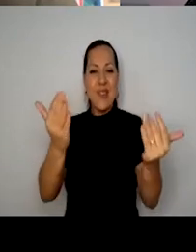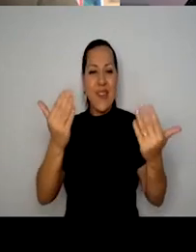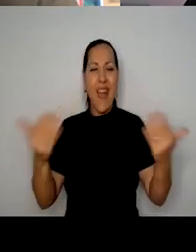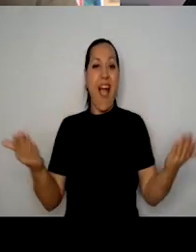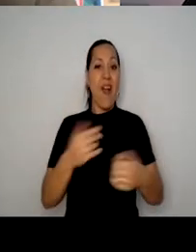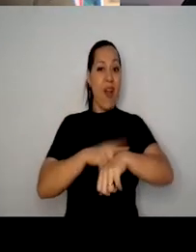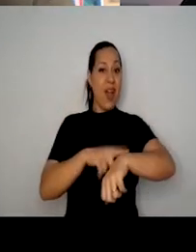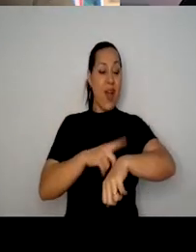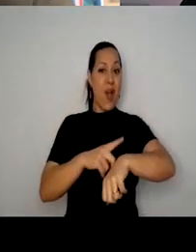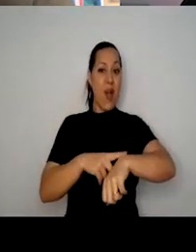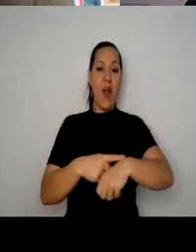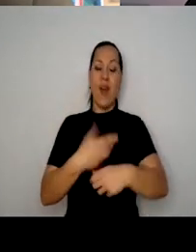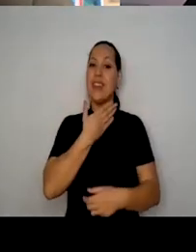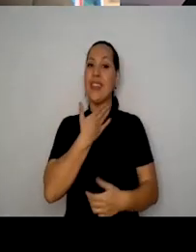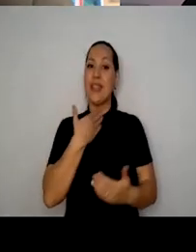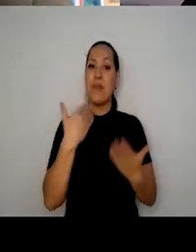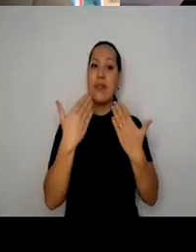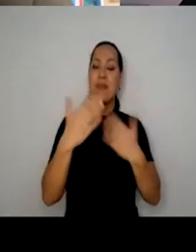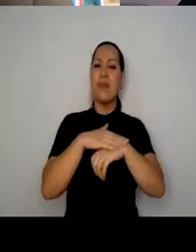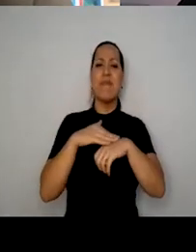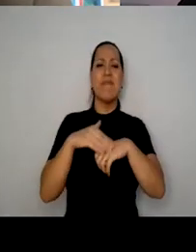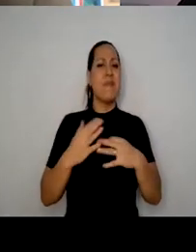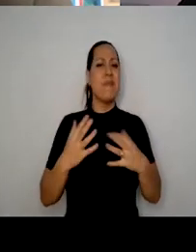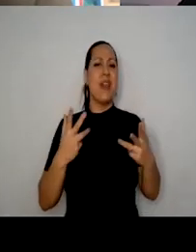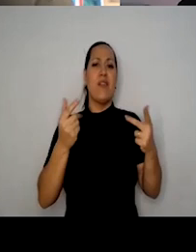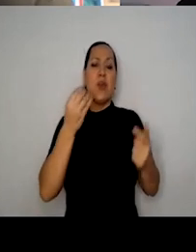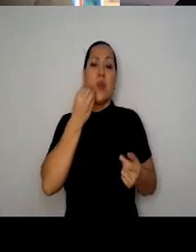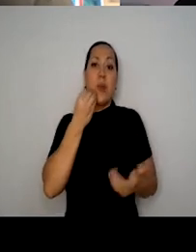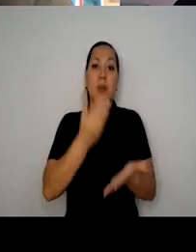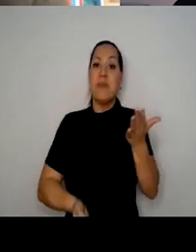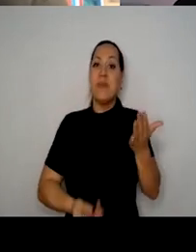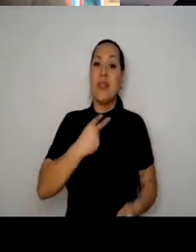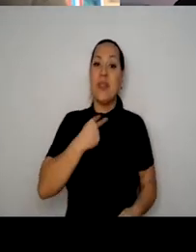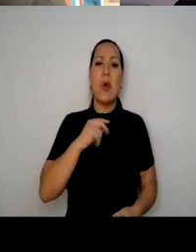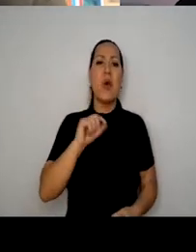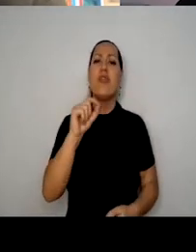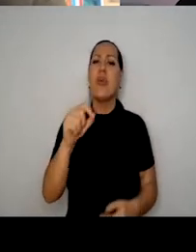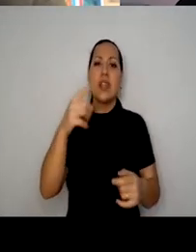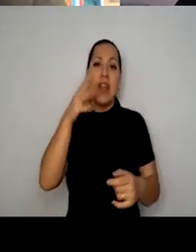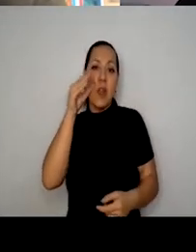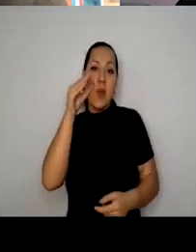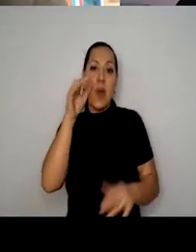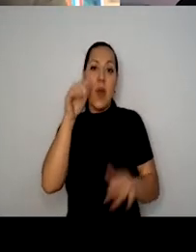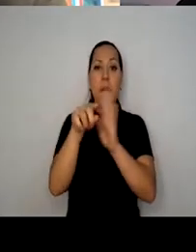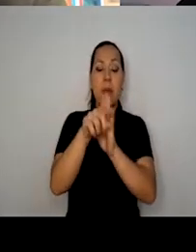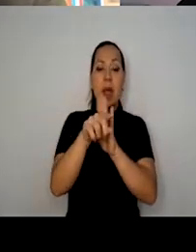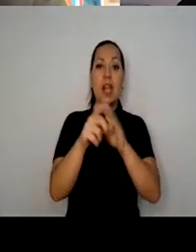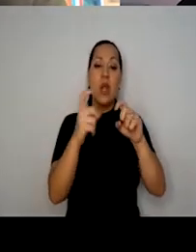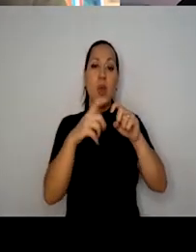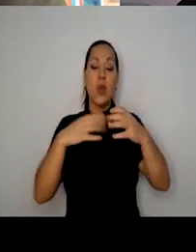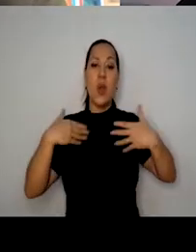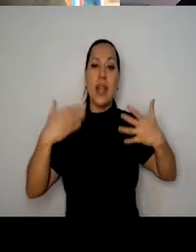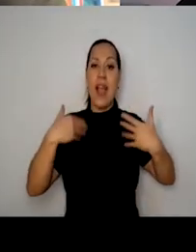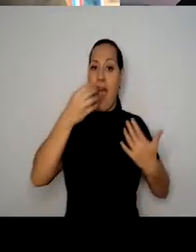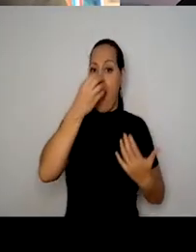gente. Olha essa mesa maravilhosa, vocês não podem perder a oportunidade. O que vocês quiserem agora saber sobre os doutores da Alegria,